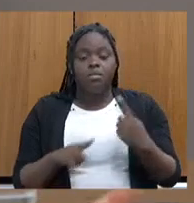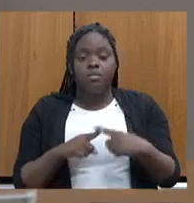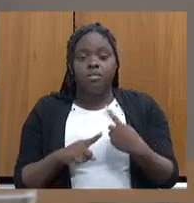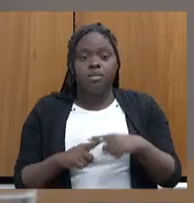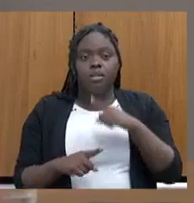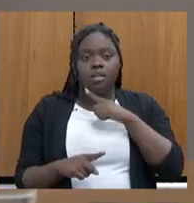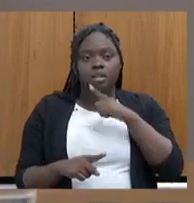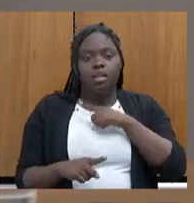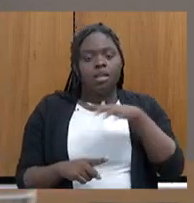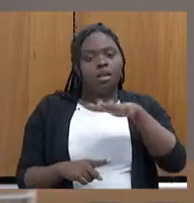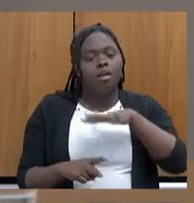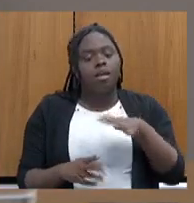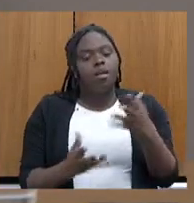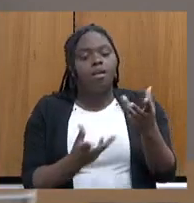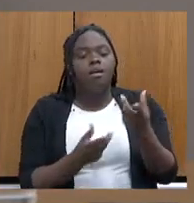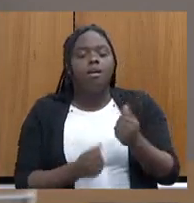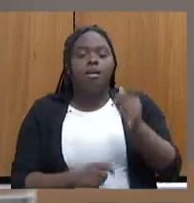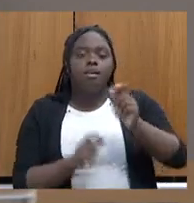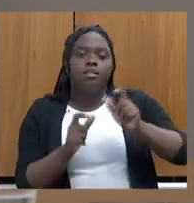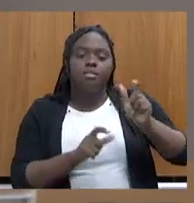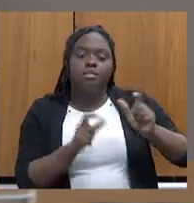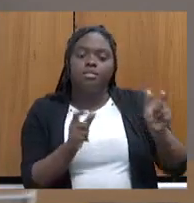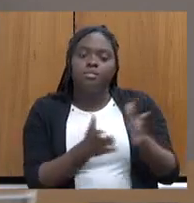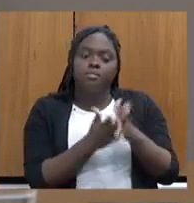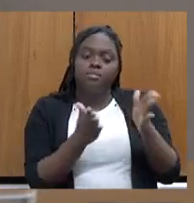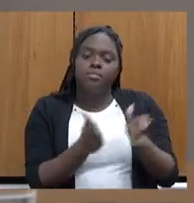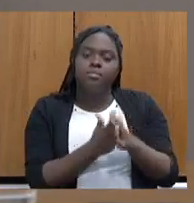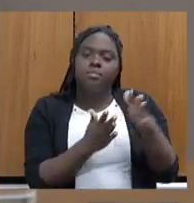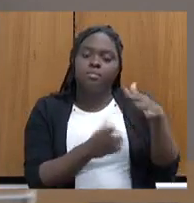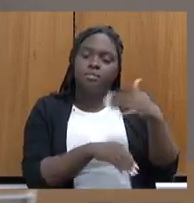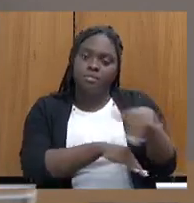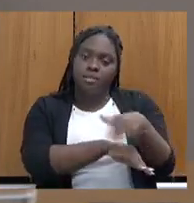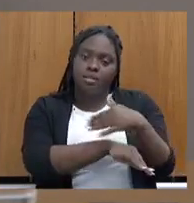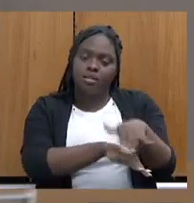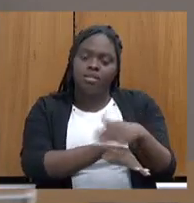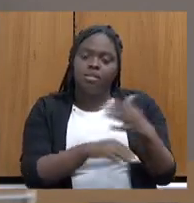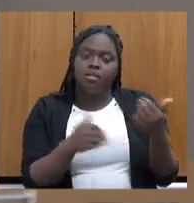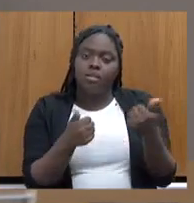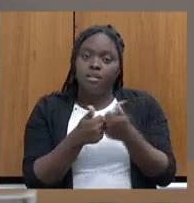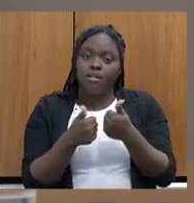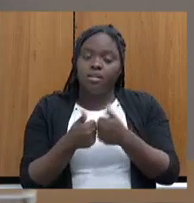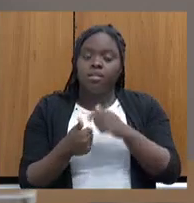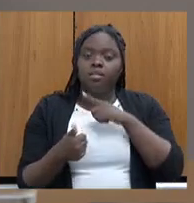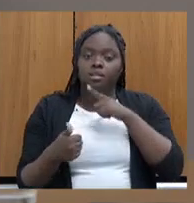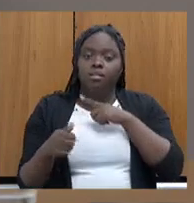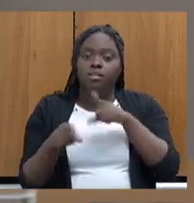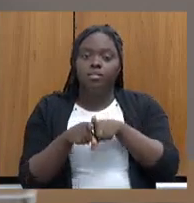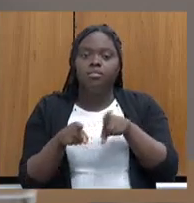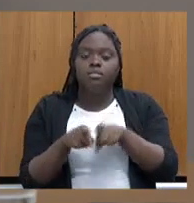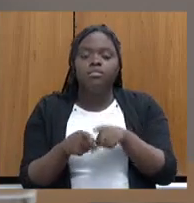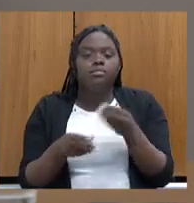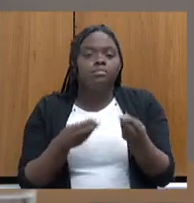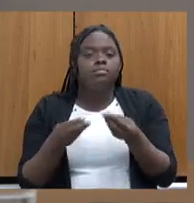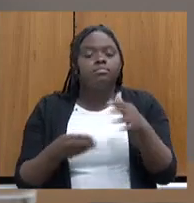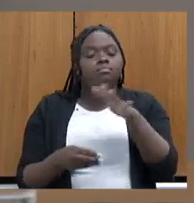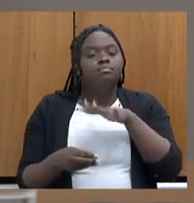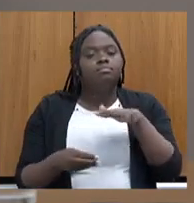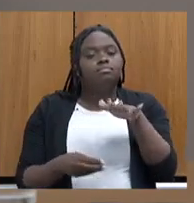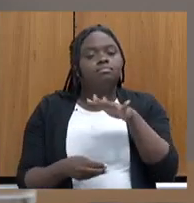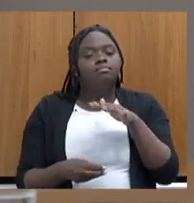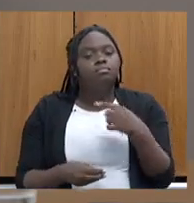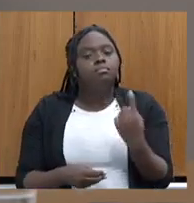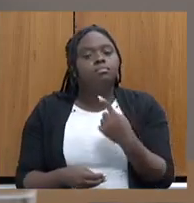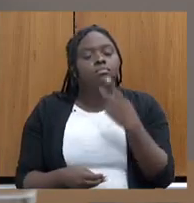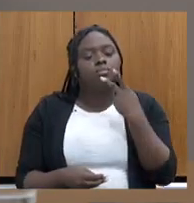a questão de receber as pessoas em situação de rua, ao lado tem, nós vamos construir também, através de uma emenda parlamentar, o que nós